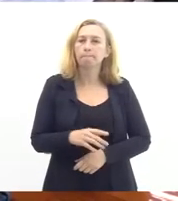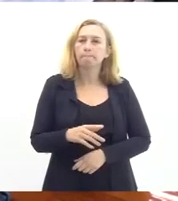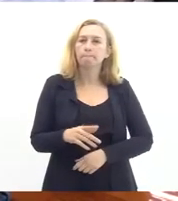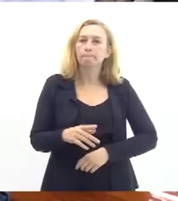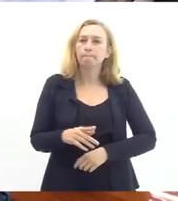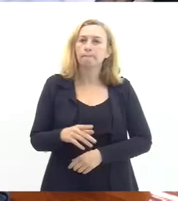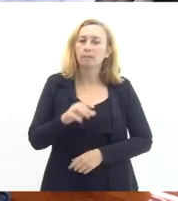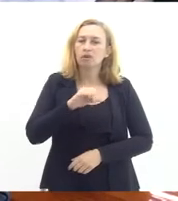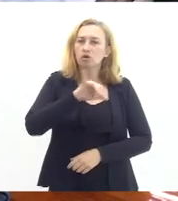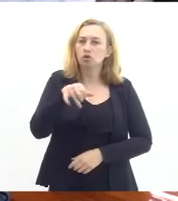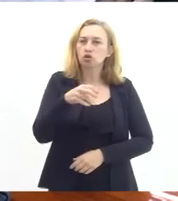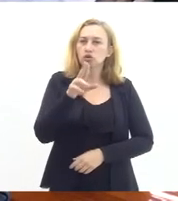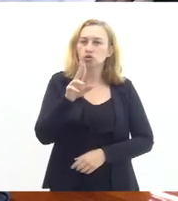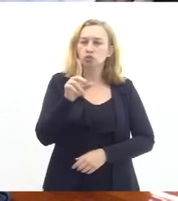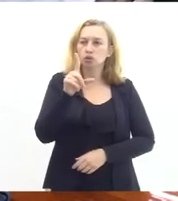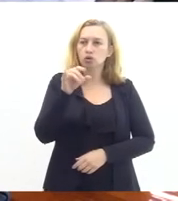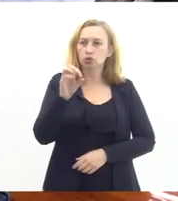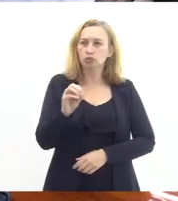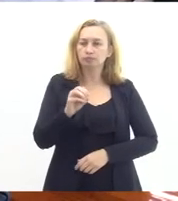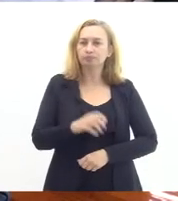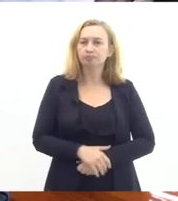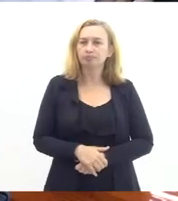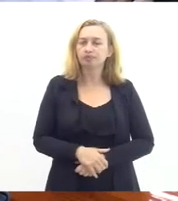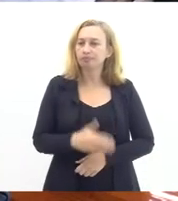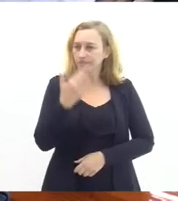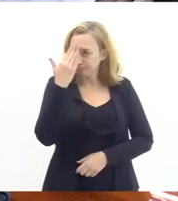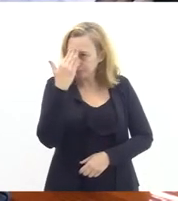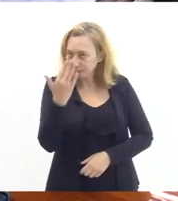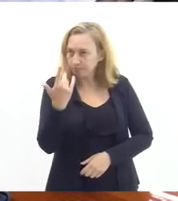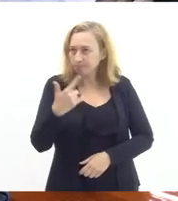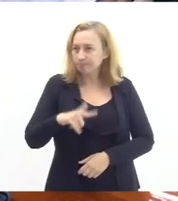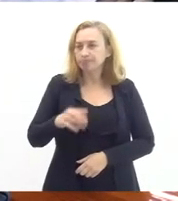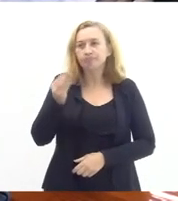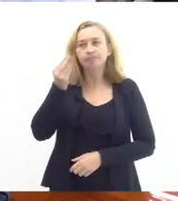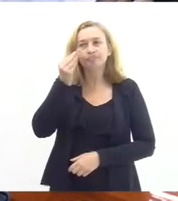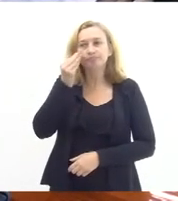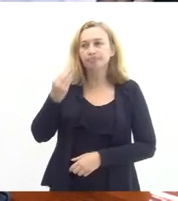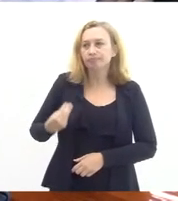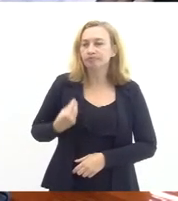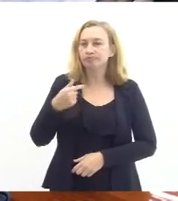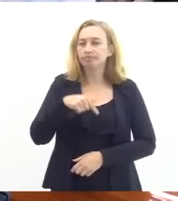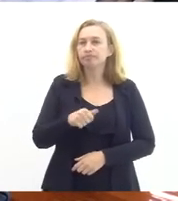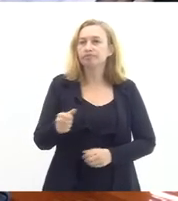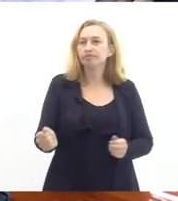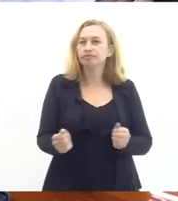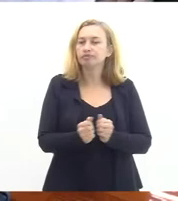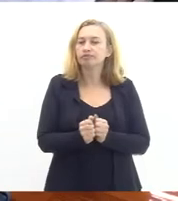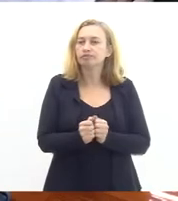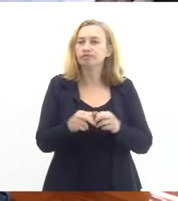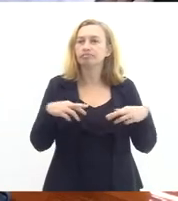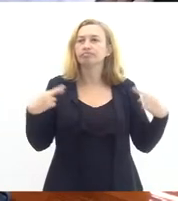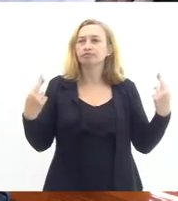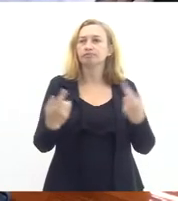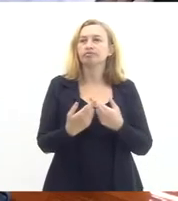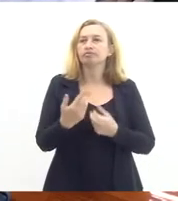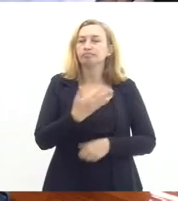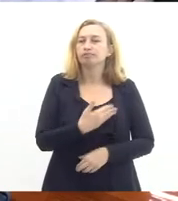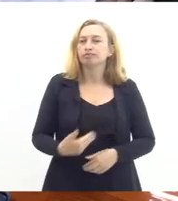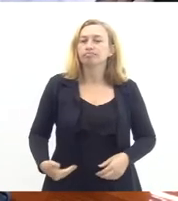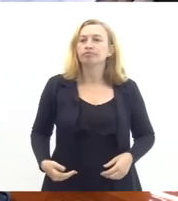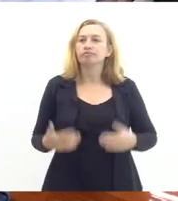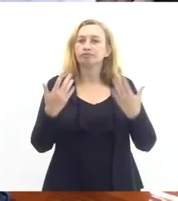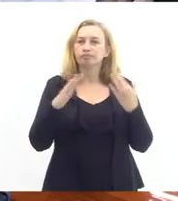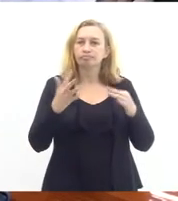Bom dia a todos primeiramente agradecer a oportunidade de estar aqui participando dessa audiência parabenizar os deputados